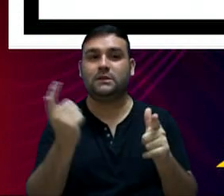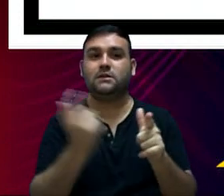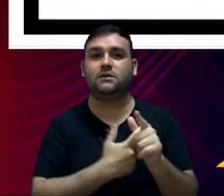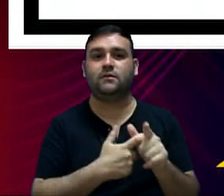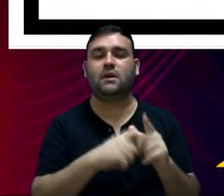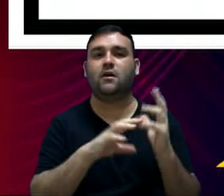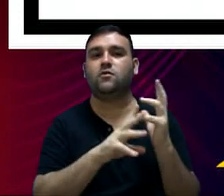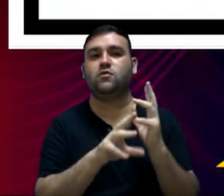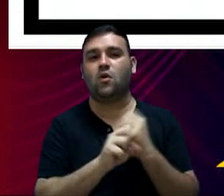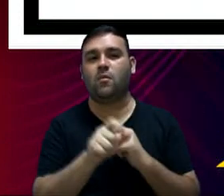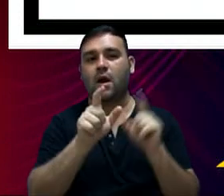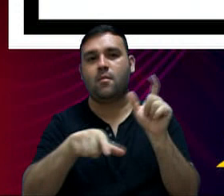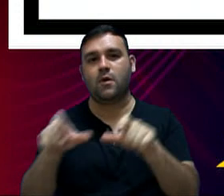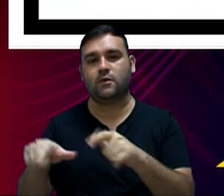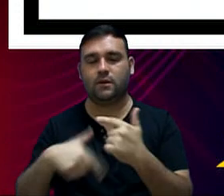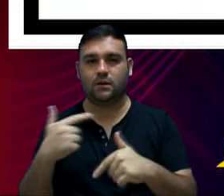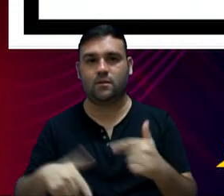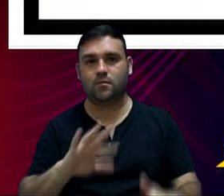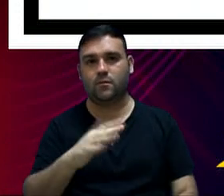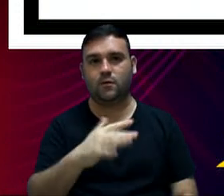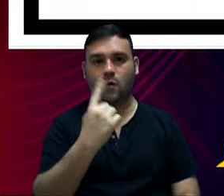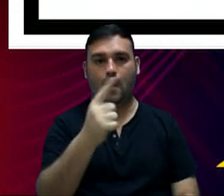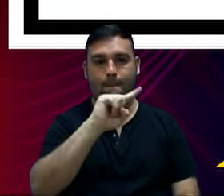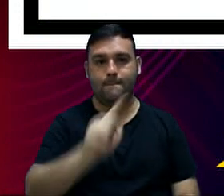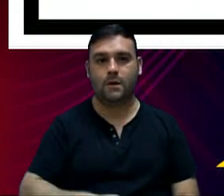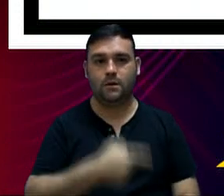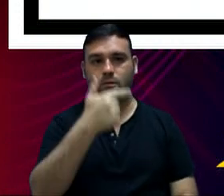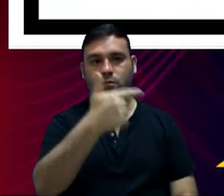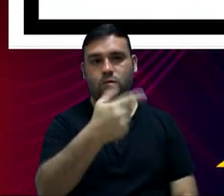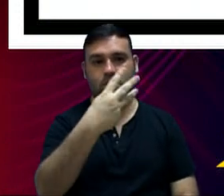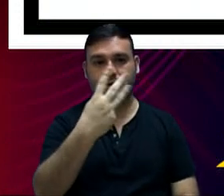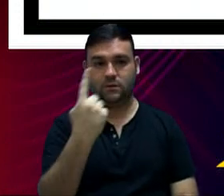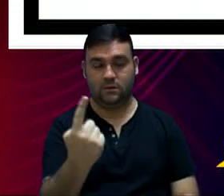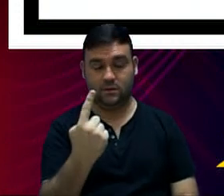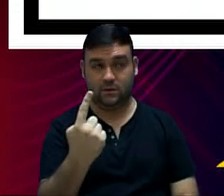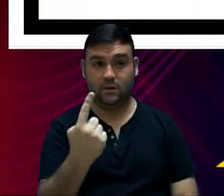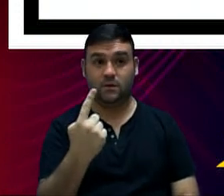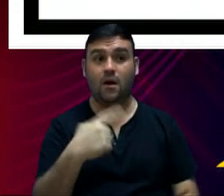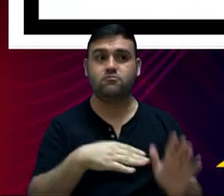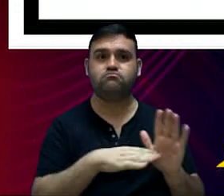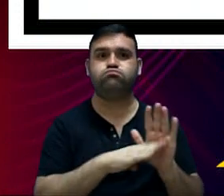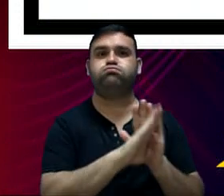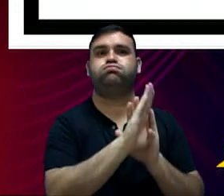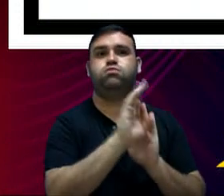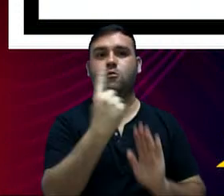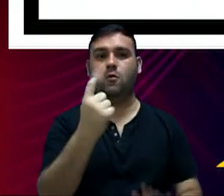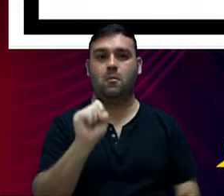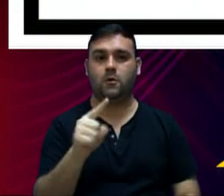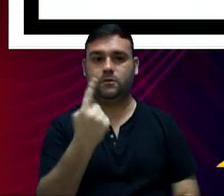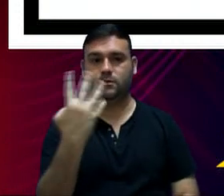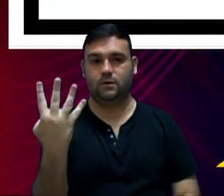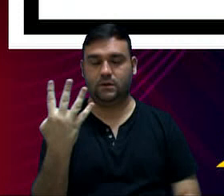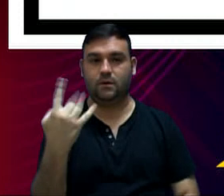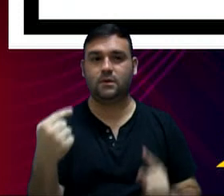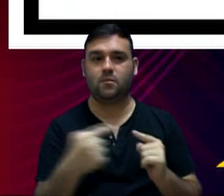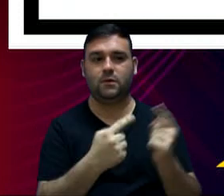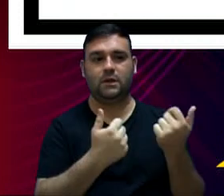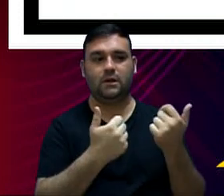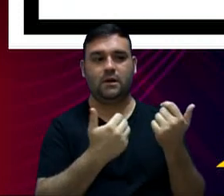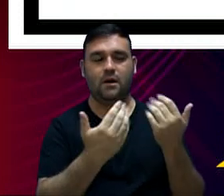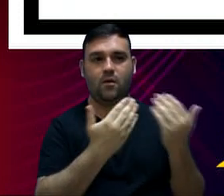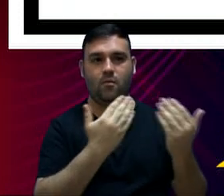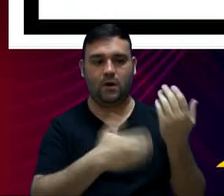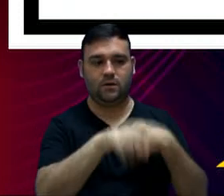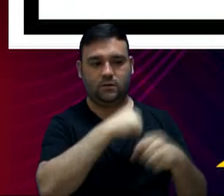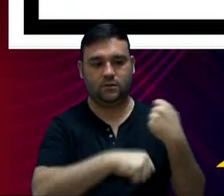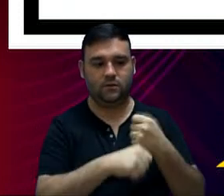despesa total com o pessoal da ordem de 1,231 crescimento de 1,14 em relação a 2019,